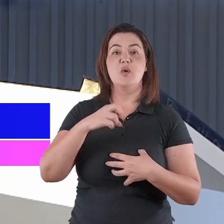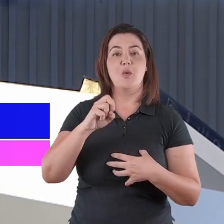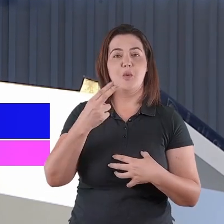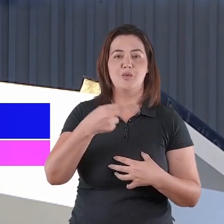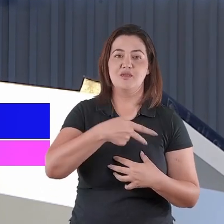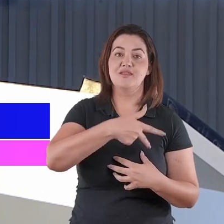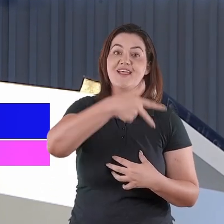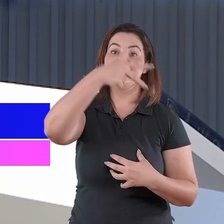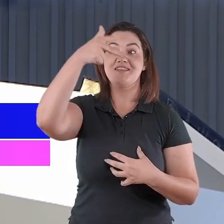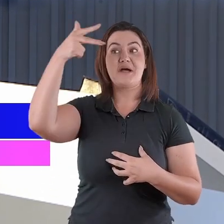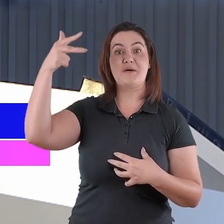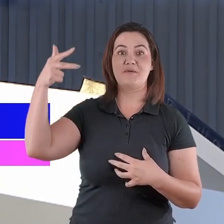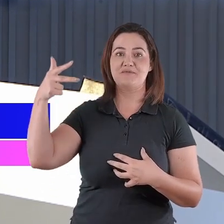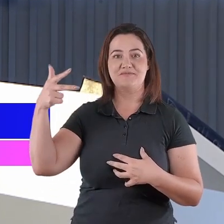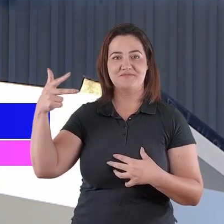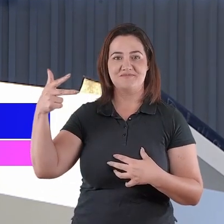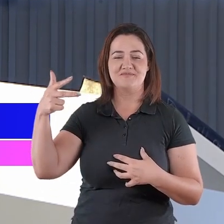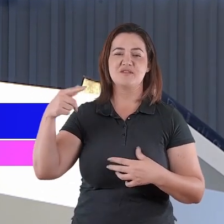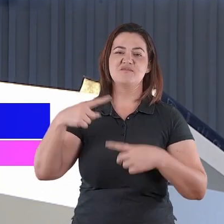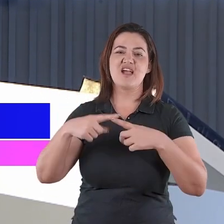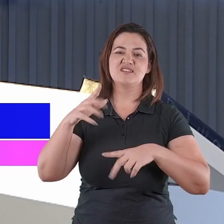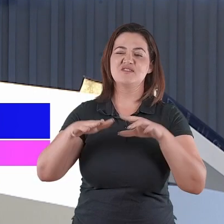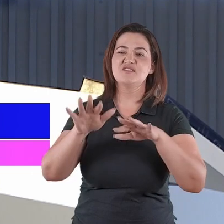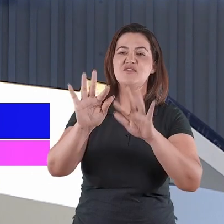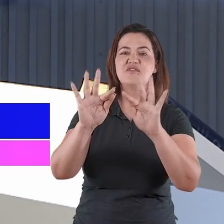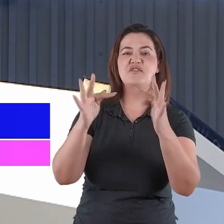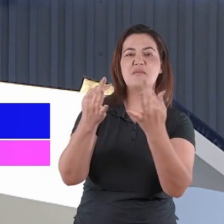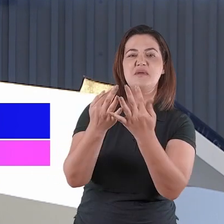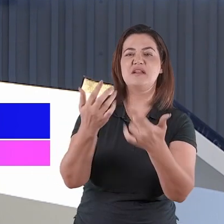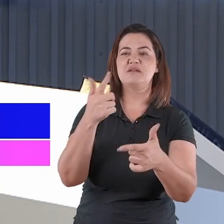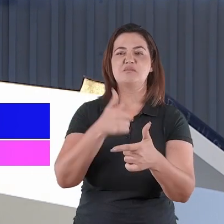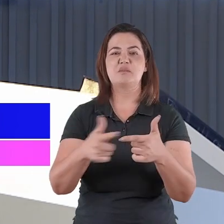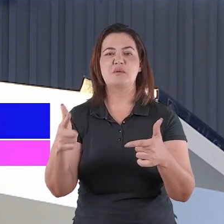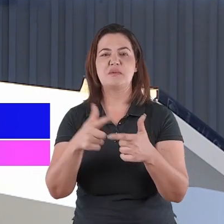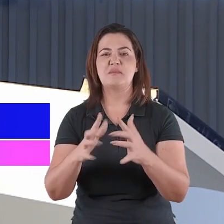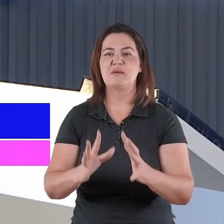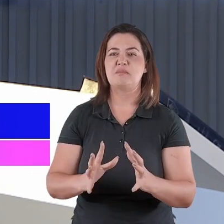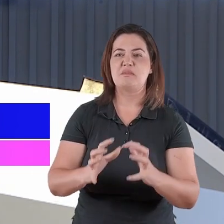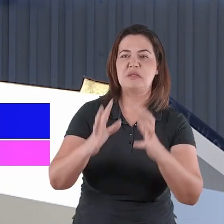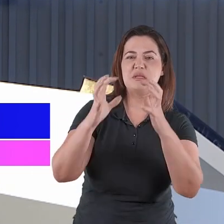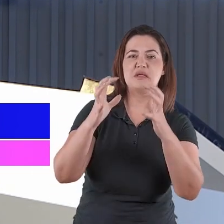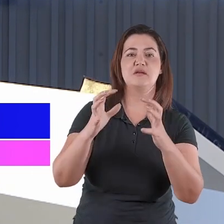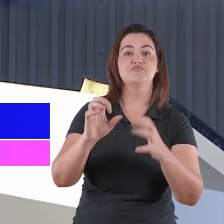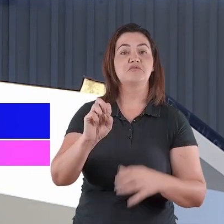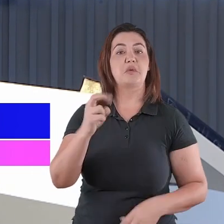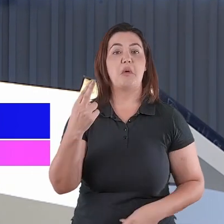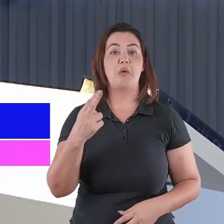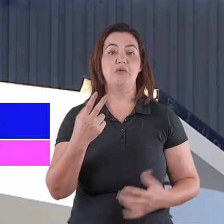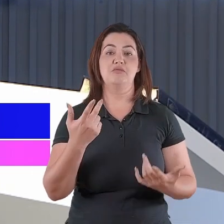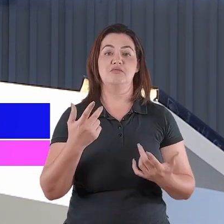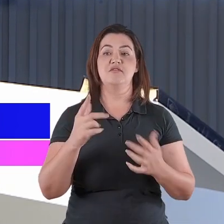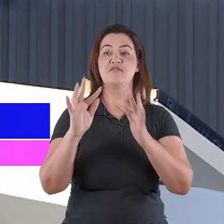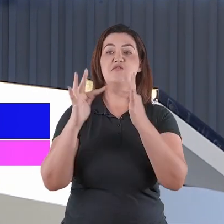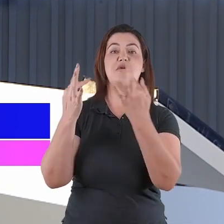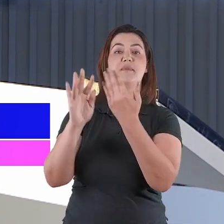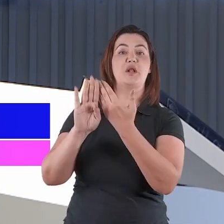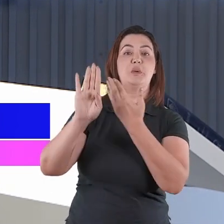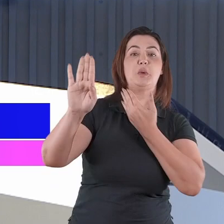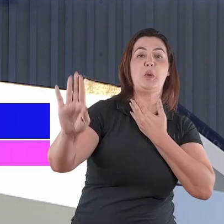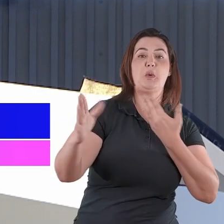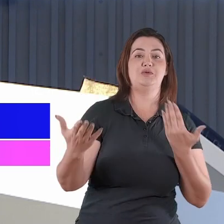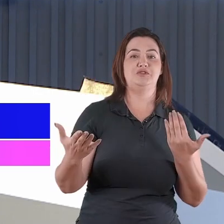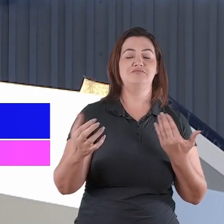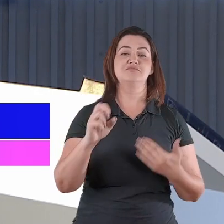ou porque você está com a vida completamente arruinada, talvez escravo das